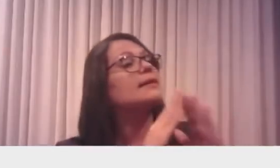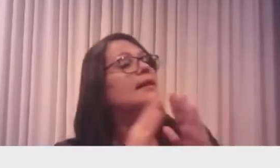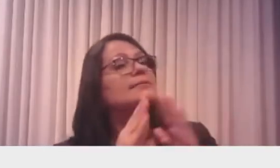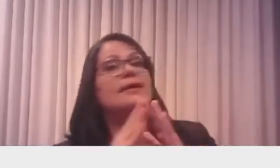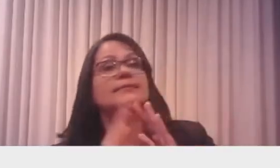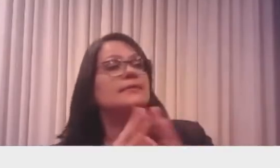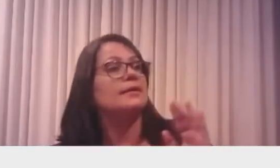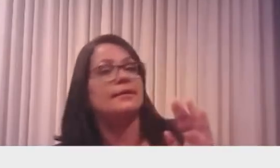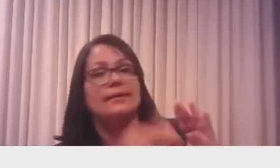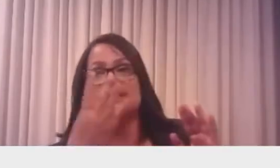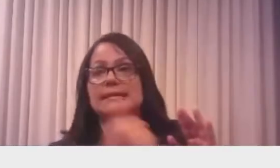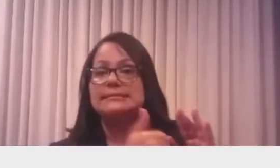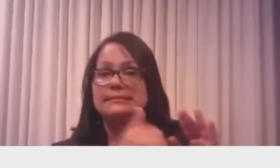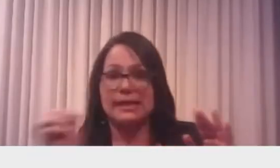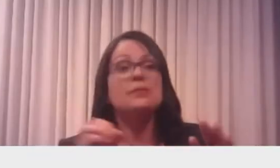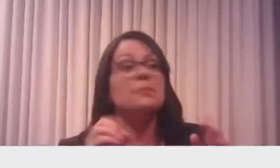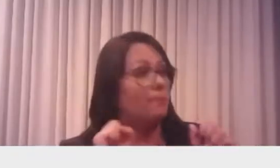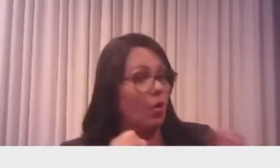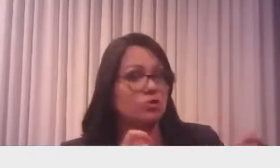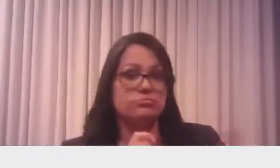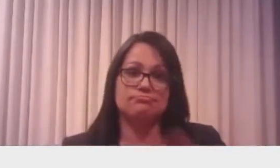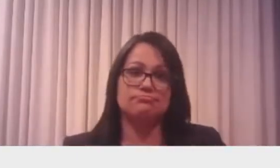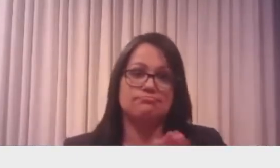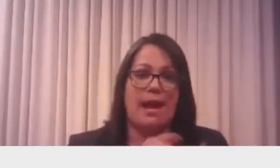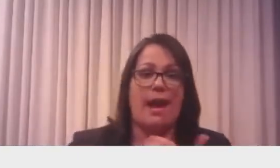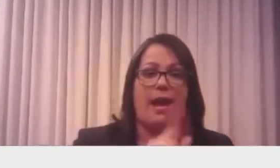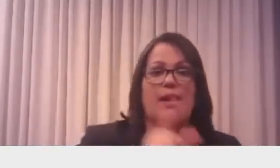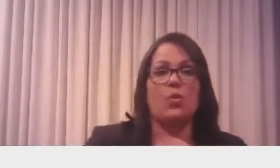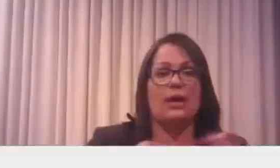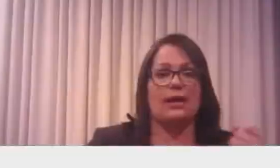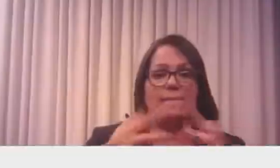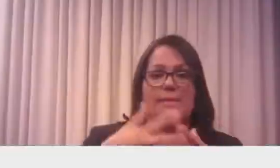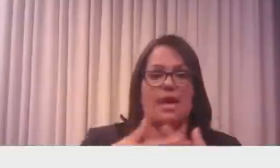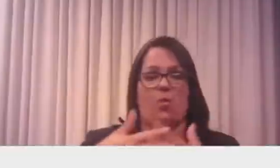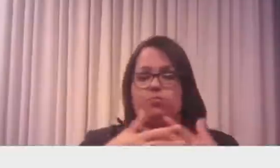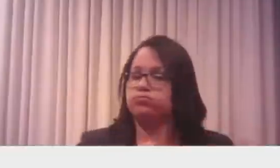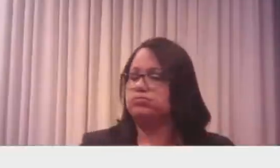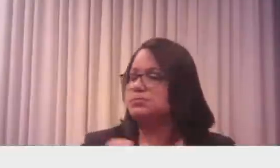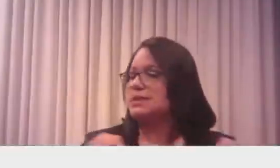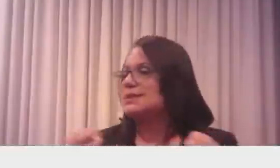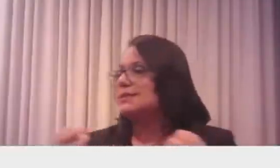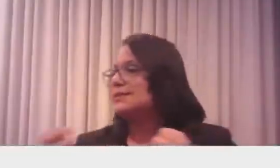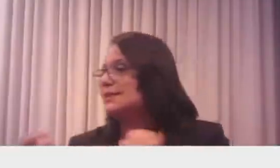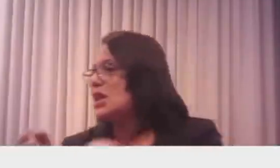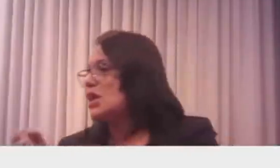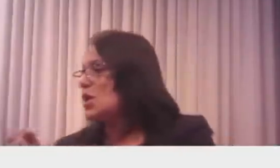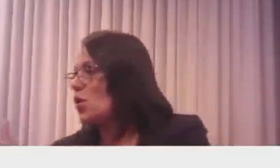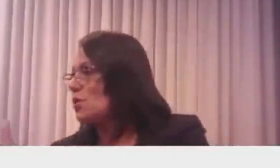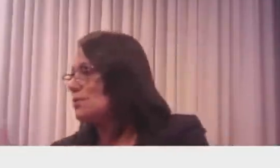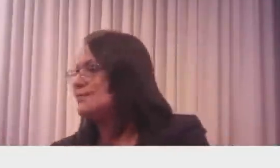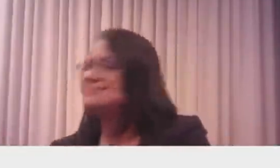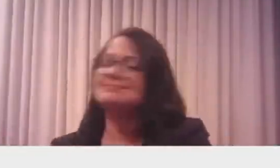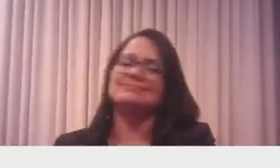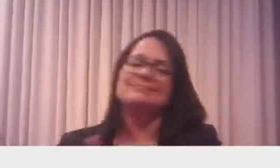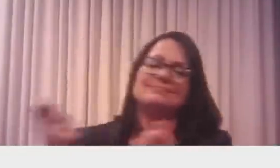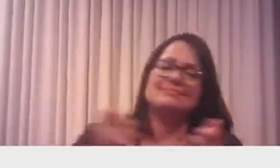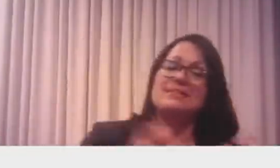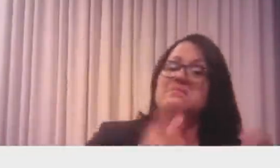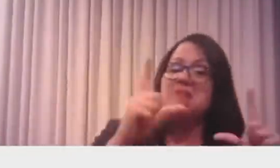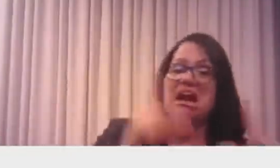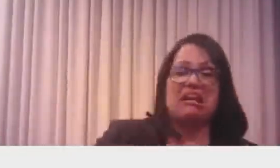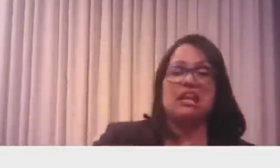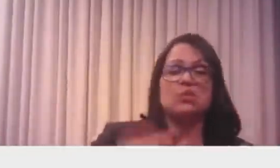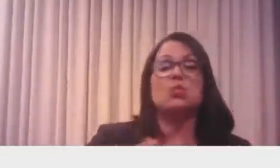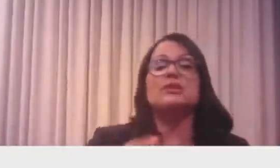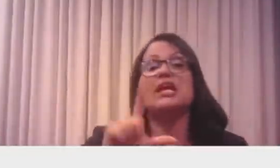na... é engarrafado e leva pra lá. Não vai ter margem de lucro, vai ter apenas que pagar o